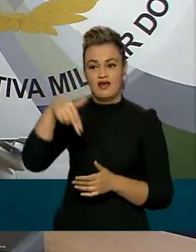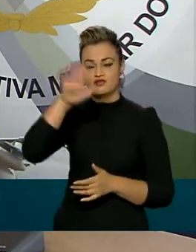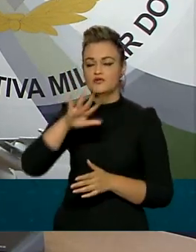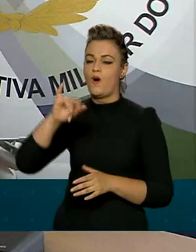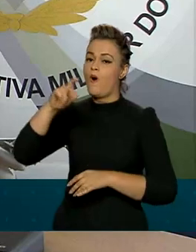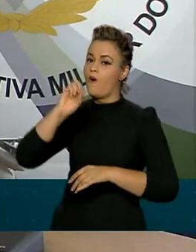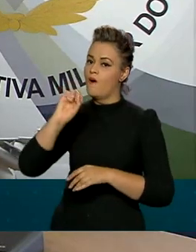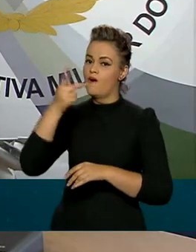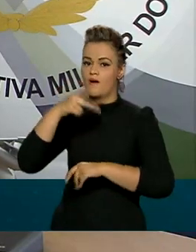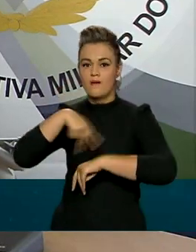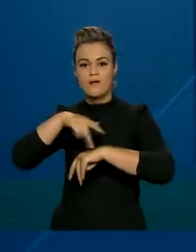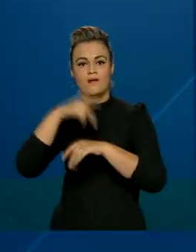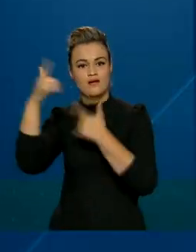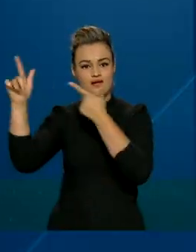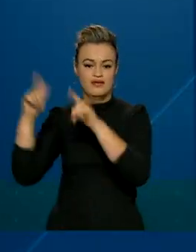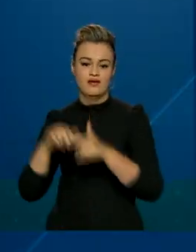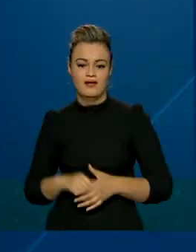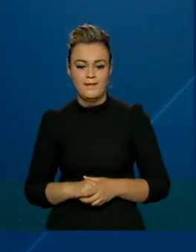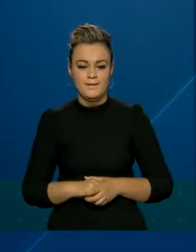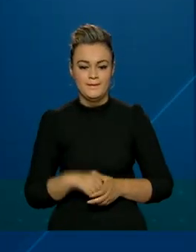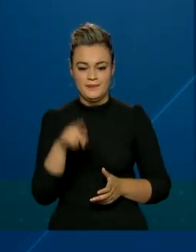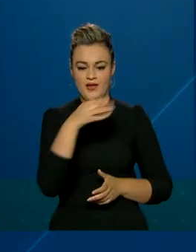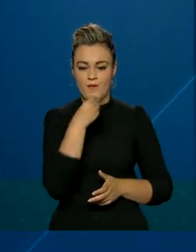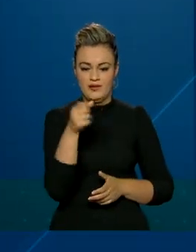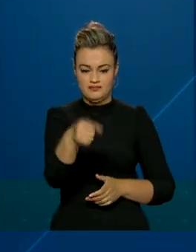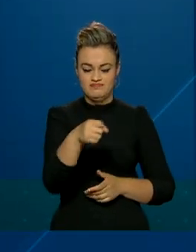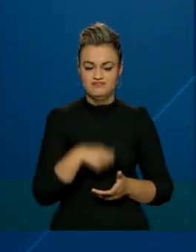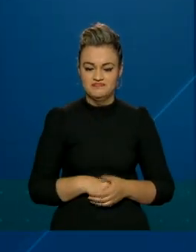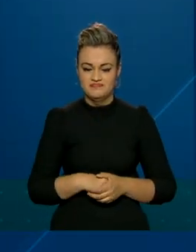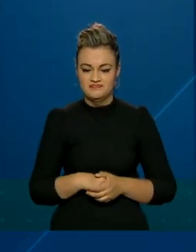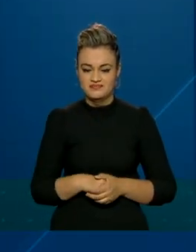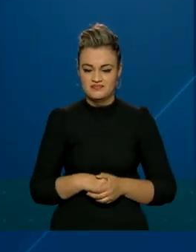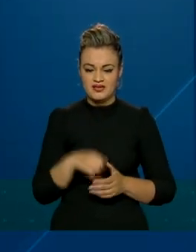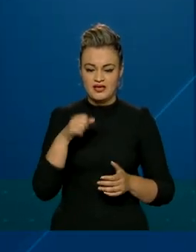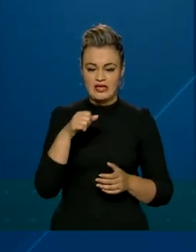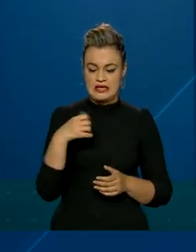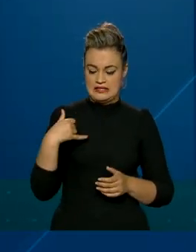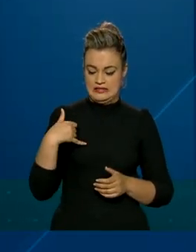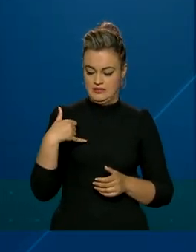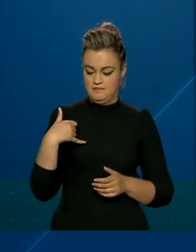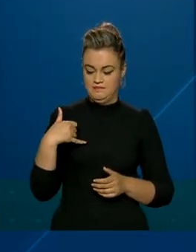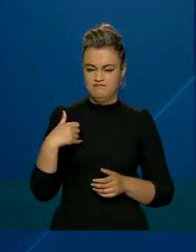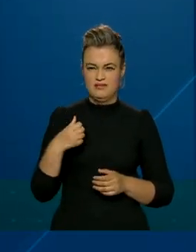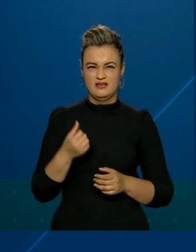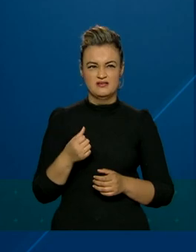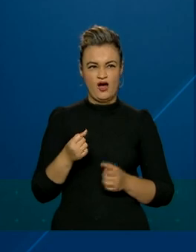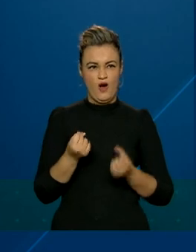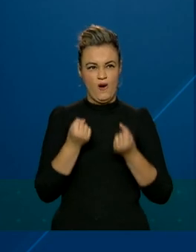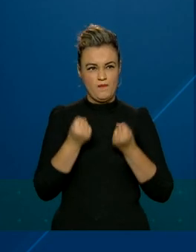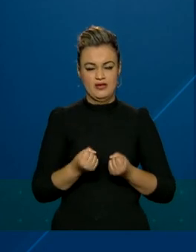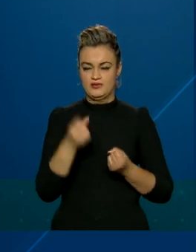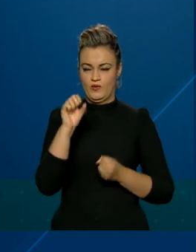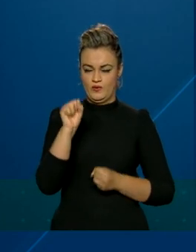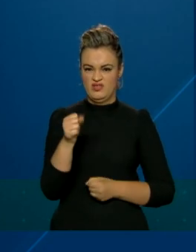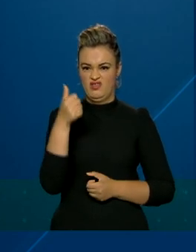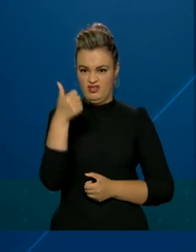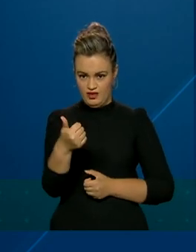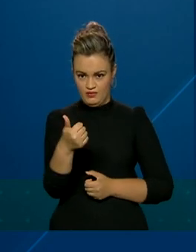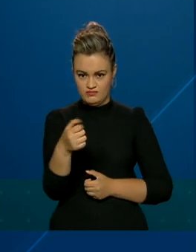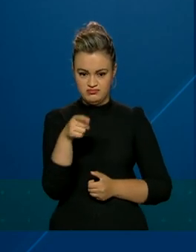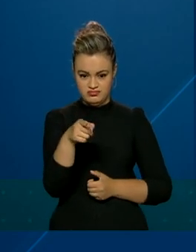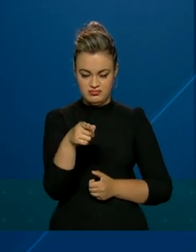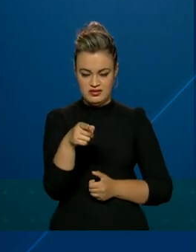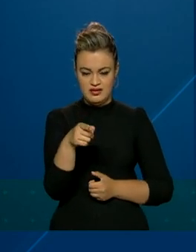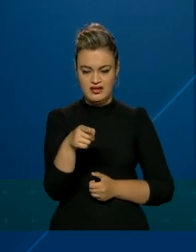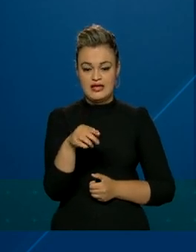internacionais conosco. O boxeador na categoria até 81 quilos e terceiro sargento do exército, Keno